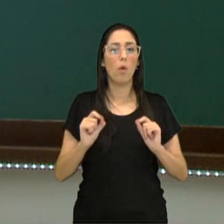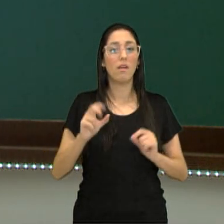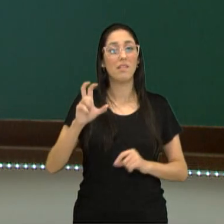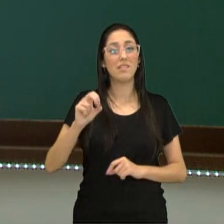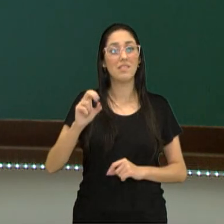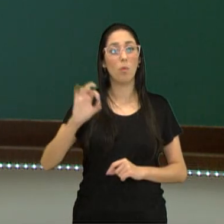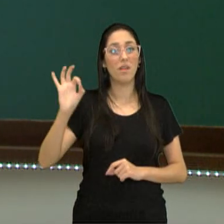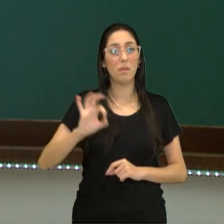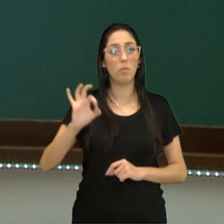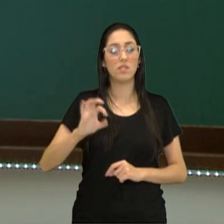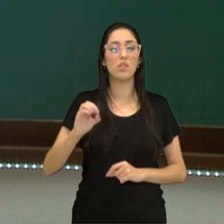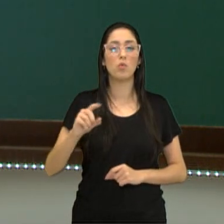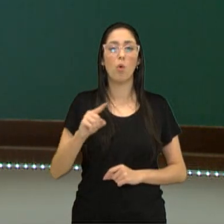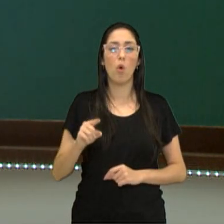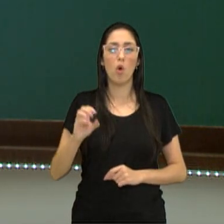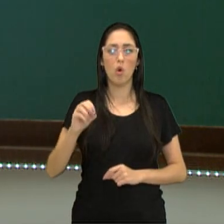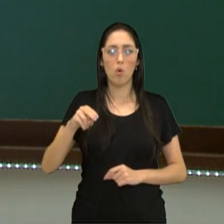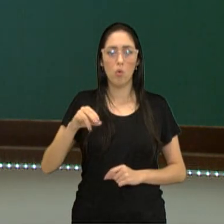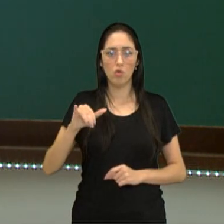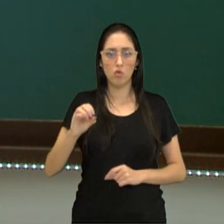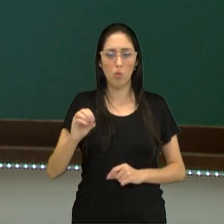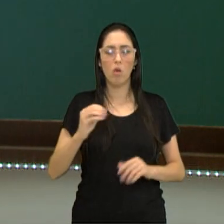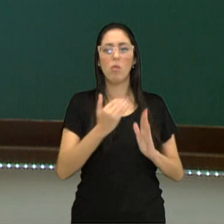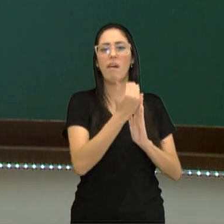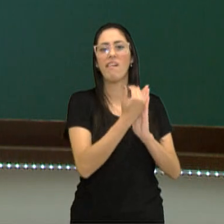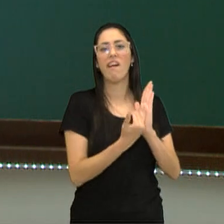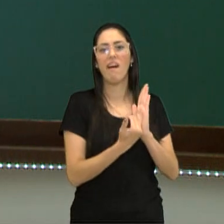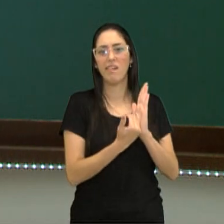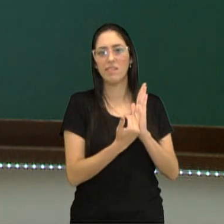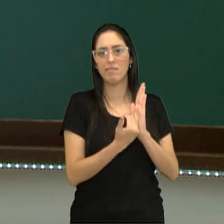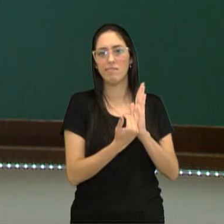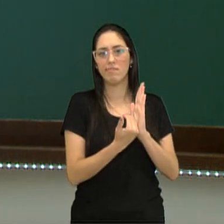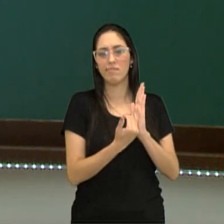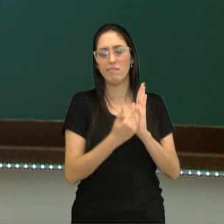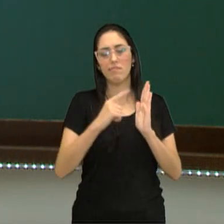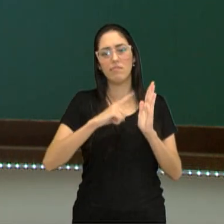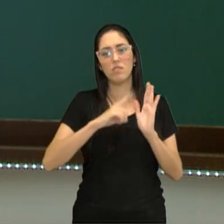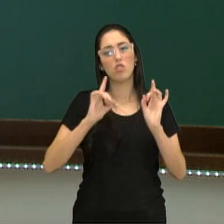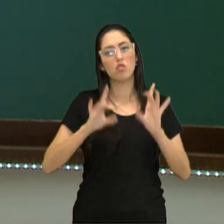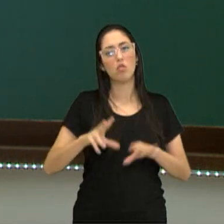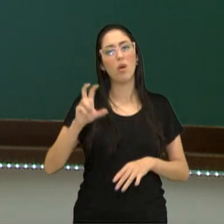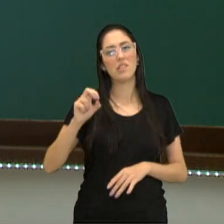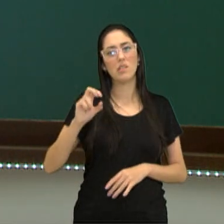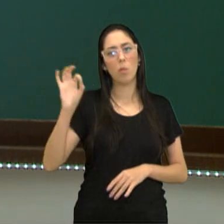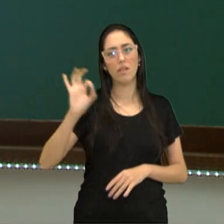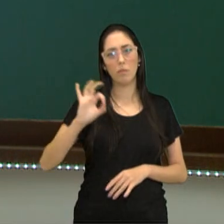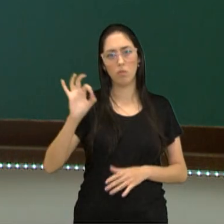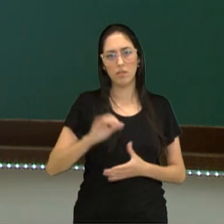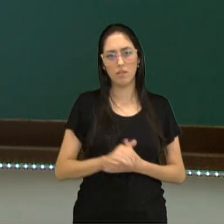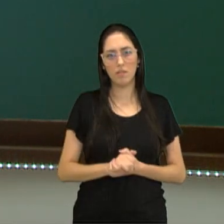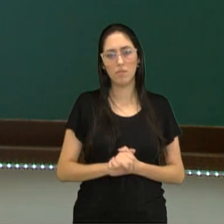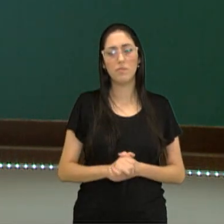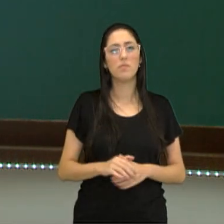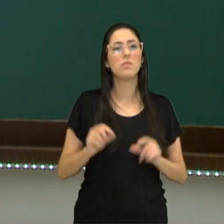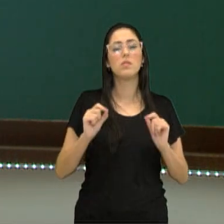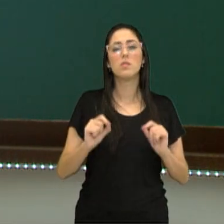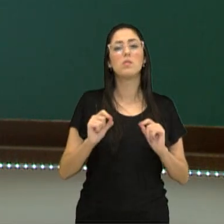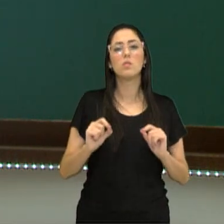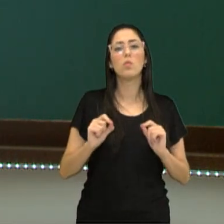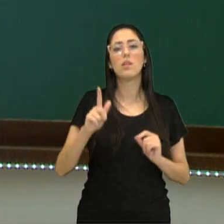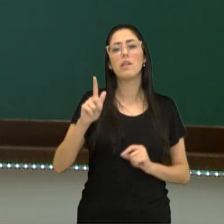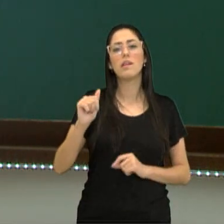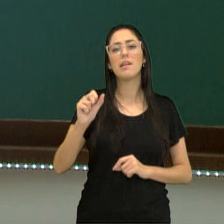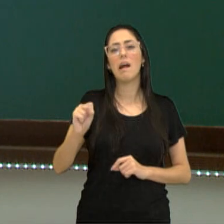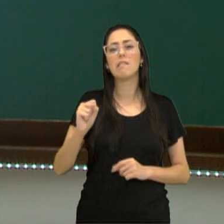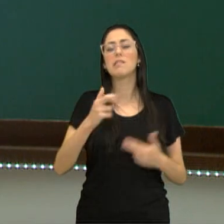ozônio ele cai. Ou seja, do que deveria existir, existe apenas 50%. E quais são os gases responsáveis por